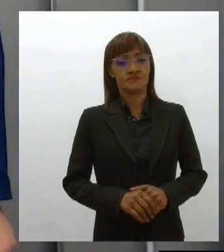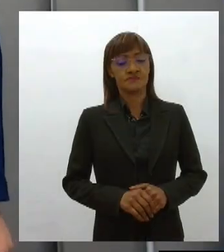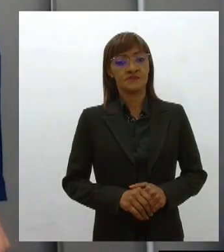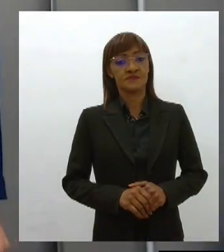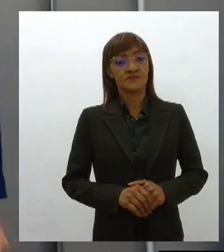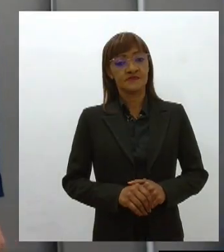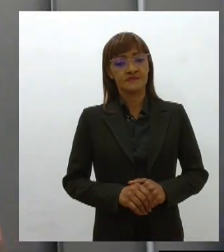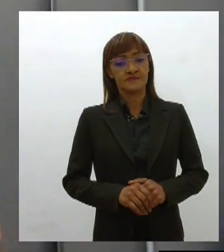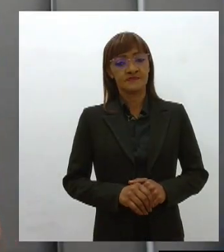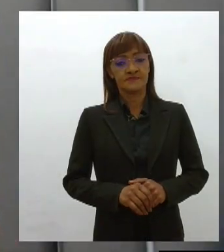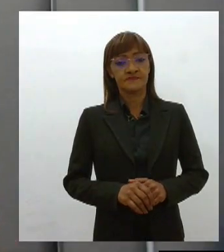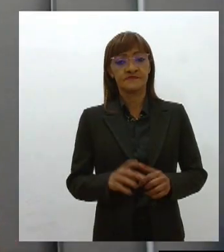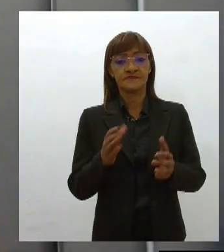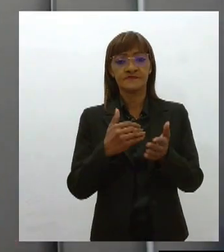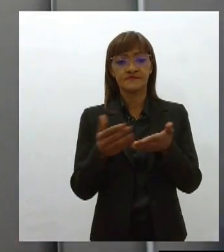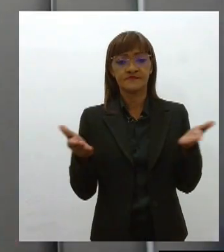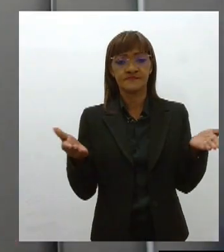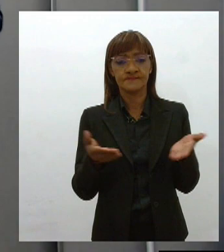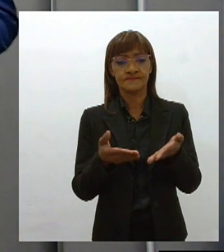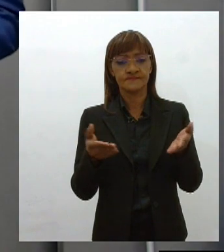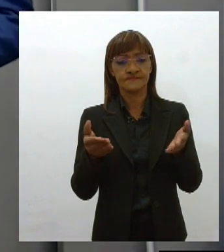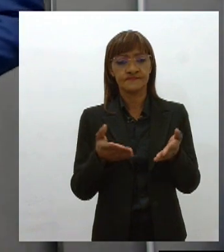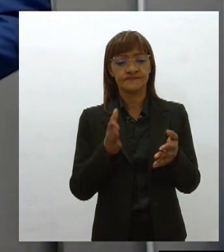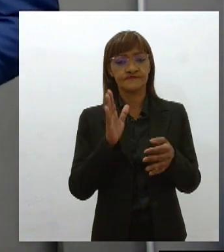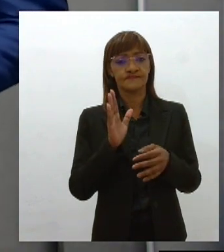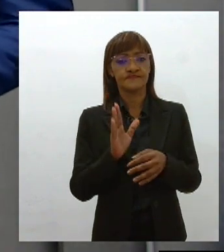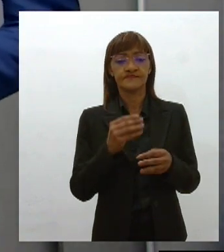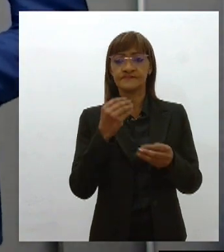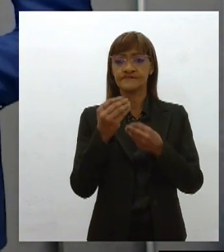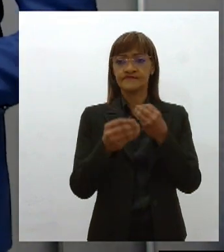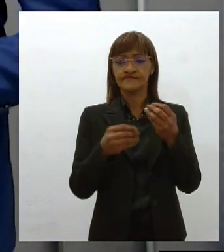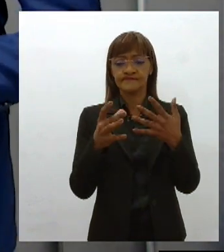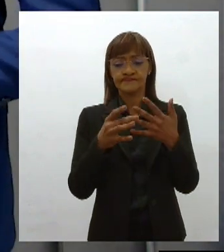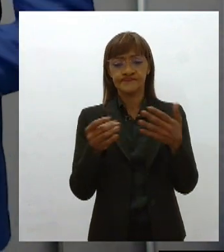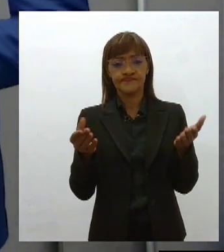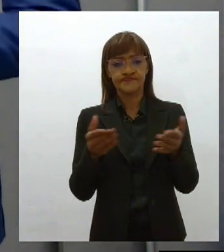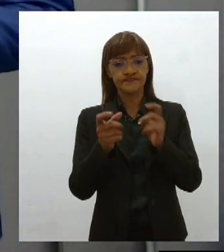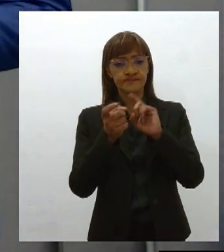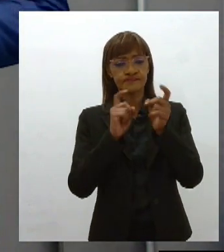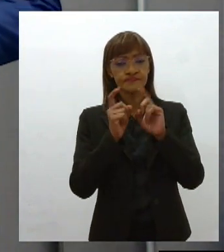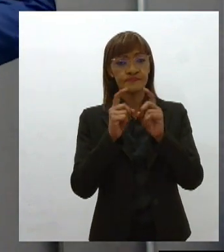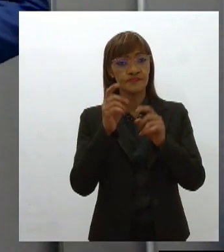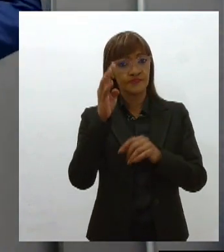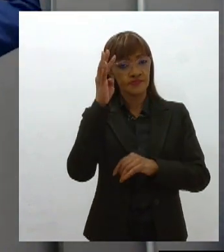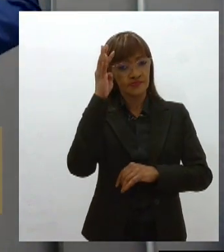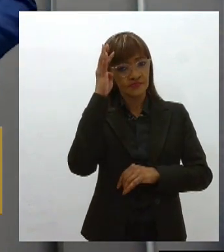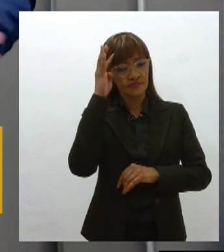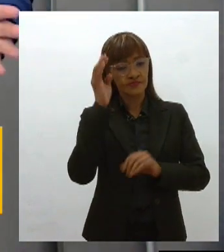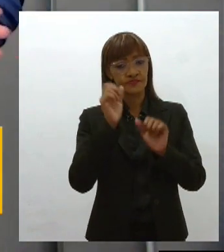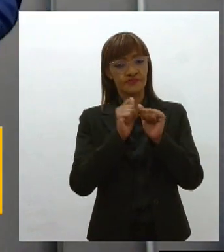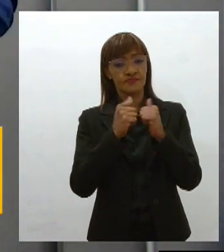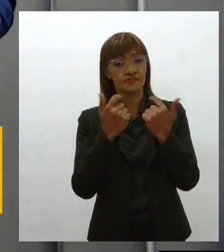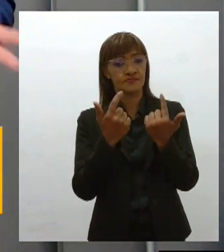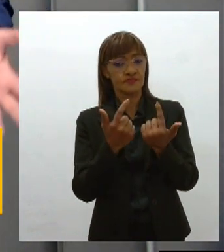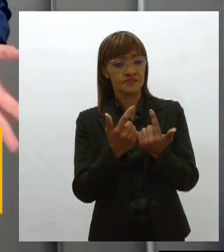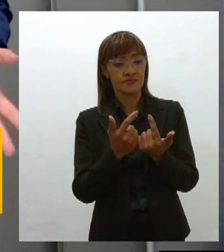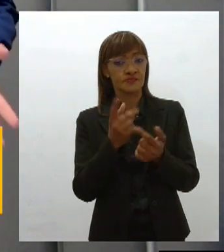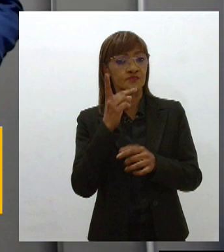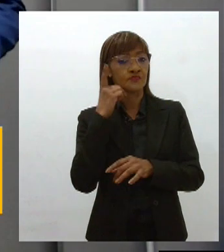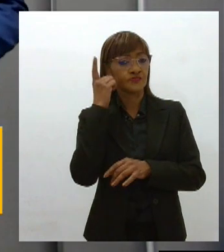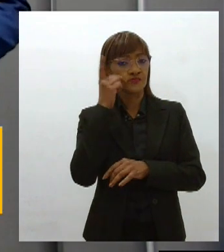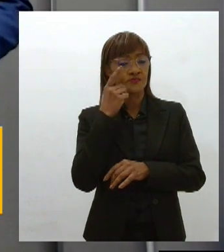A gente começa a edição de hoje com o que foi destaque na sessão plenária desta quarta-feira na Alesi. Os deputados Jorge